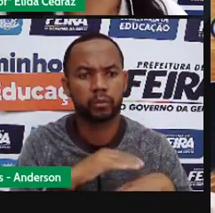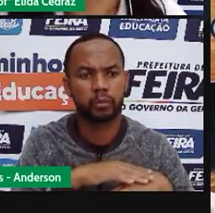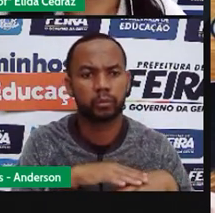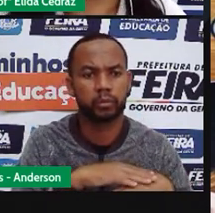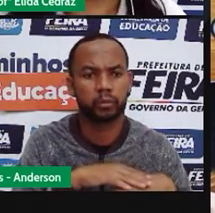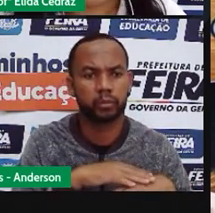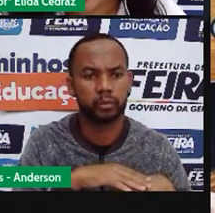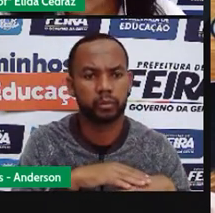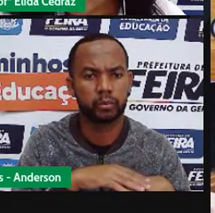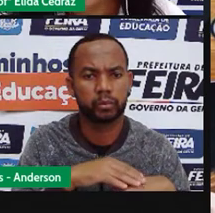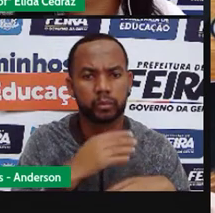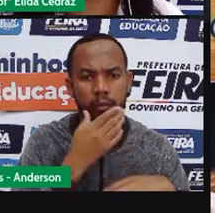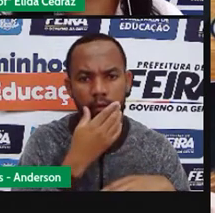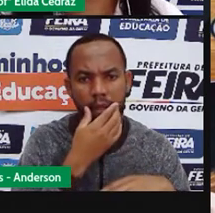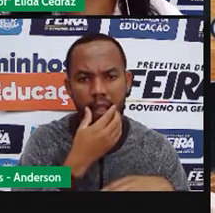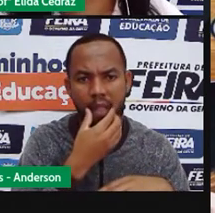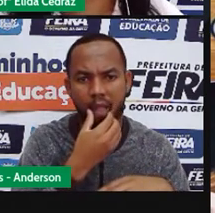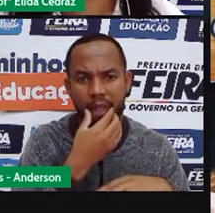conectado à internet.